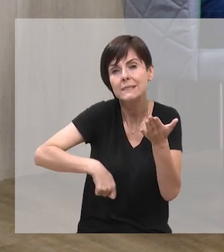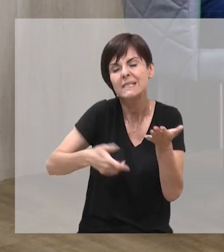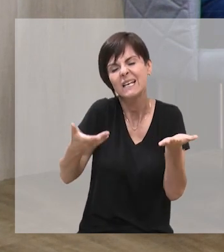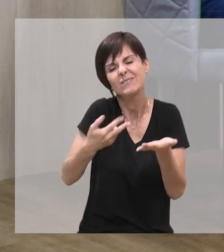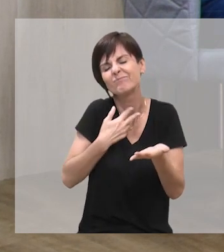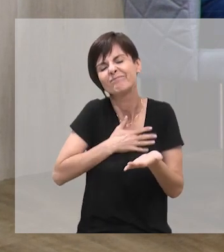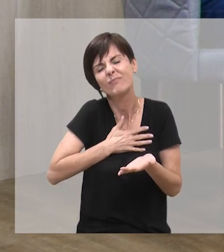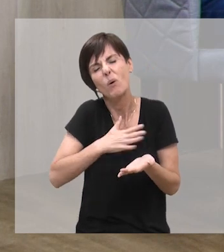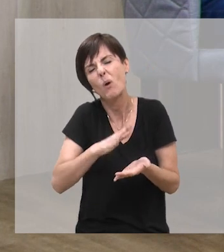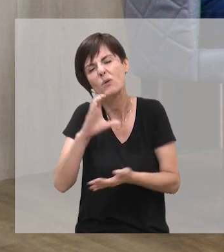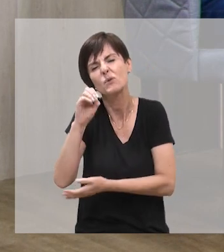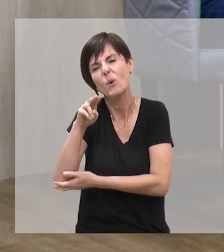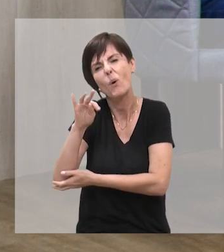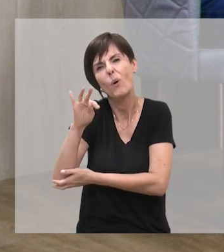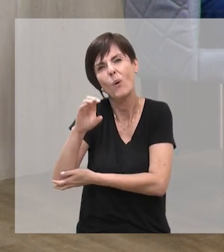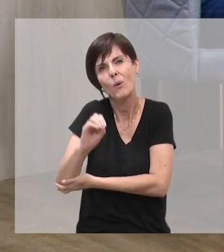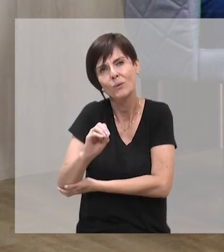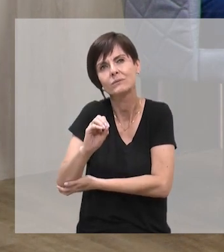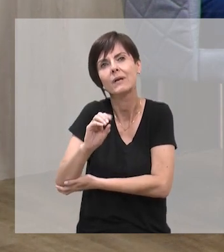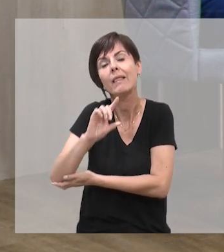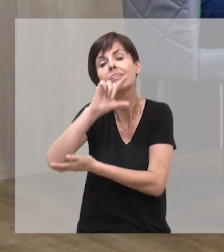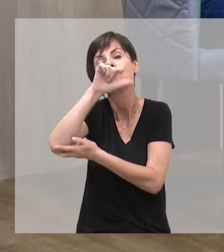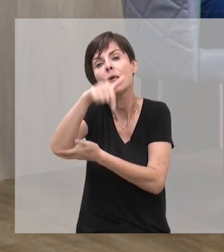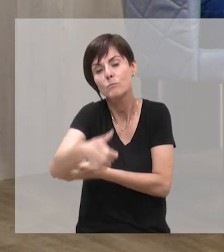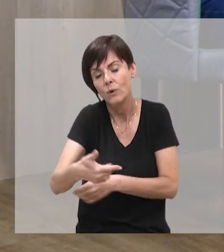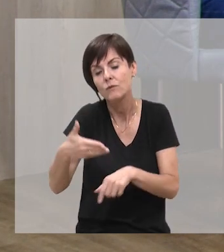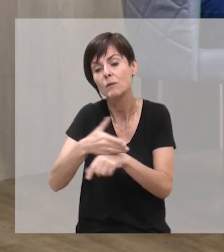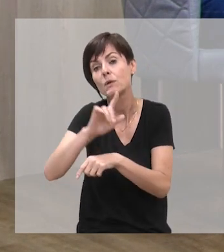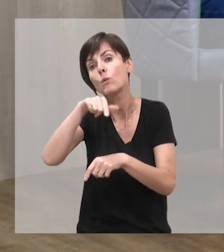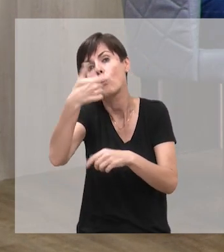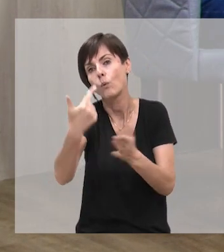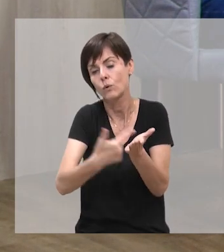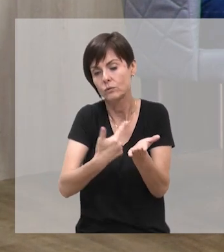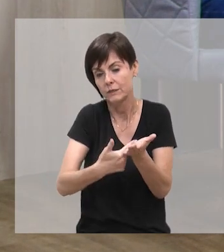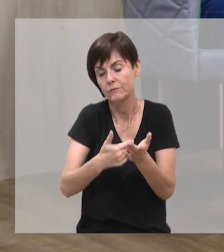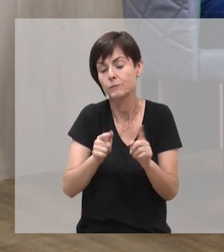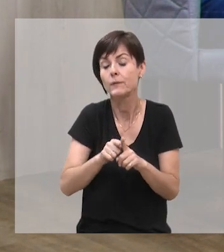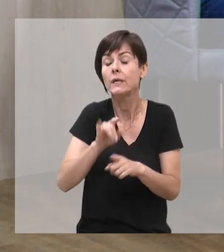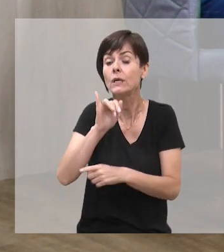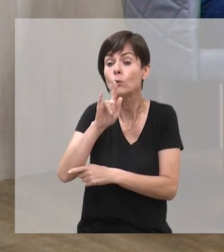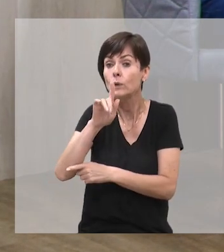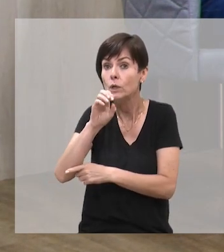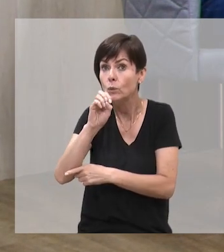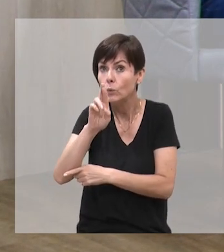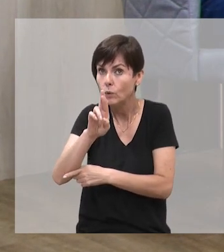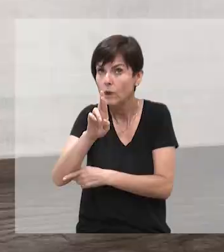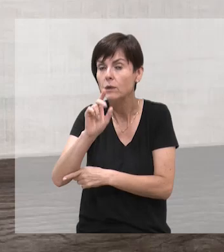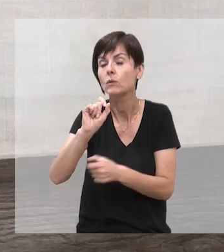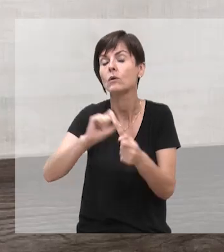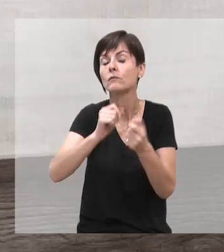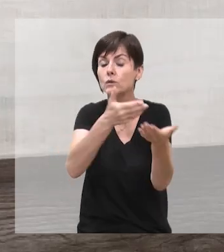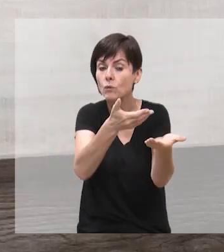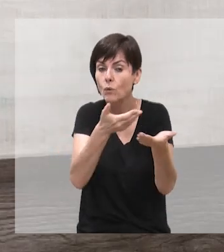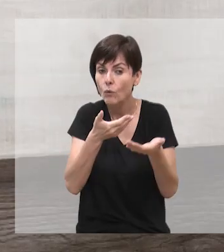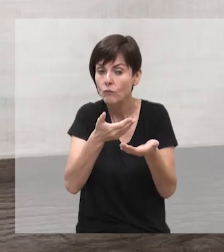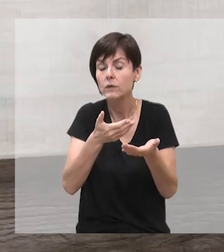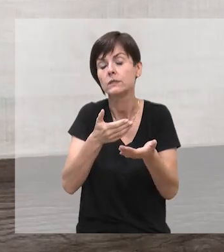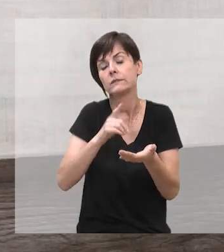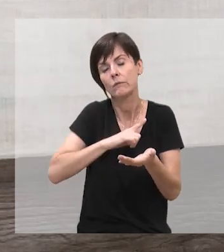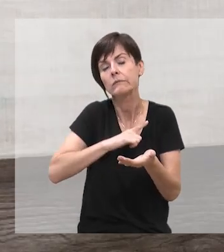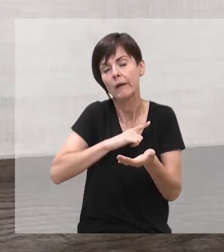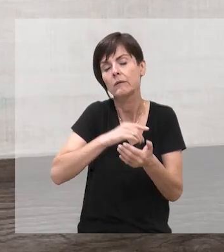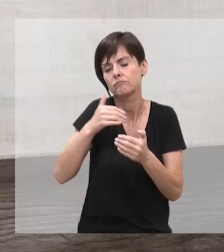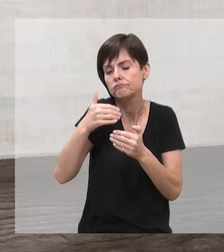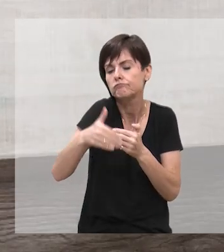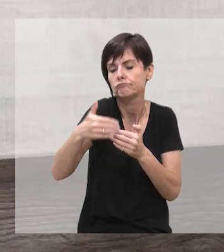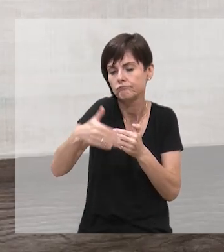sentiriam mais à vontade, né, cara? Que nós vamos aprofundar isso depois, né? E a já abriu, quando fez o convite, anunciando que teremos